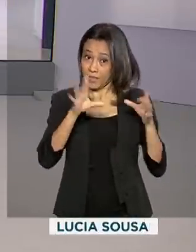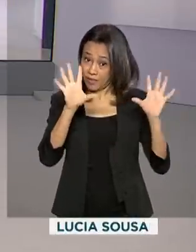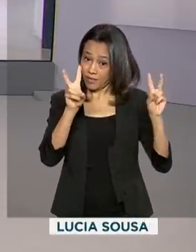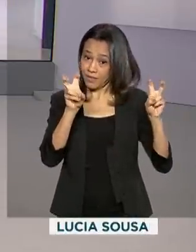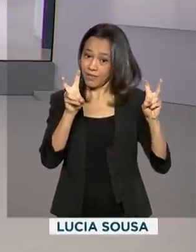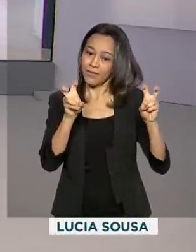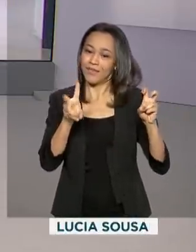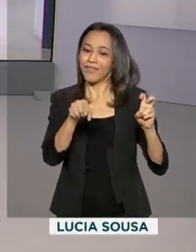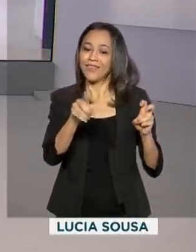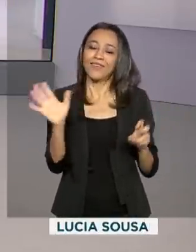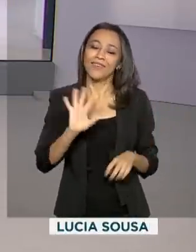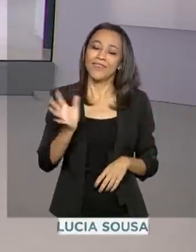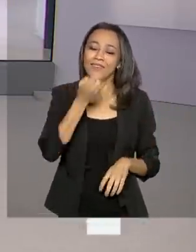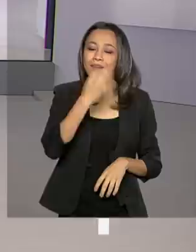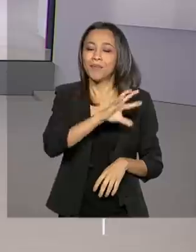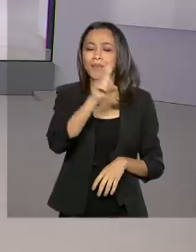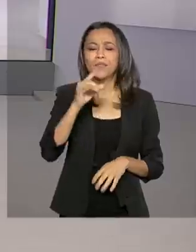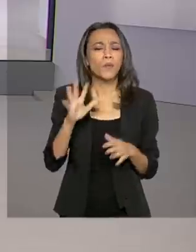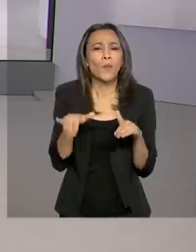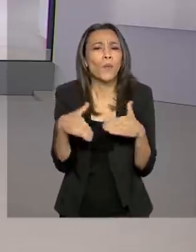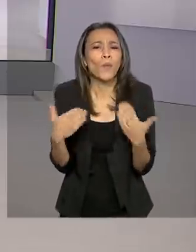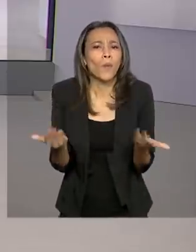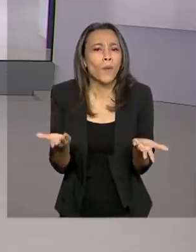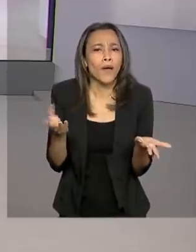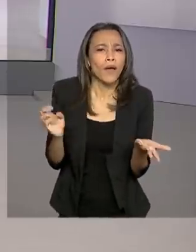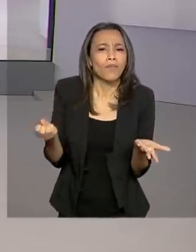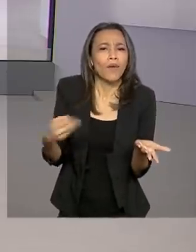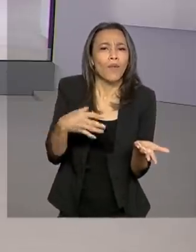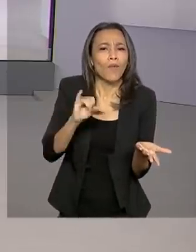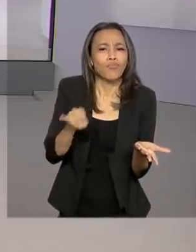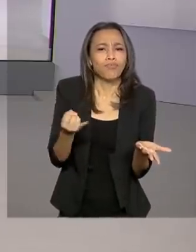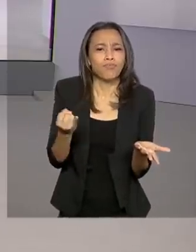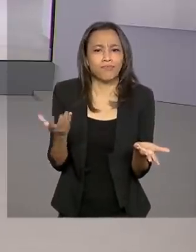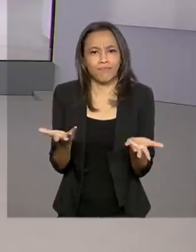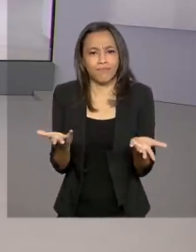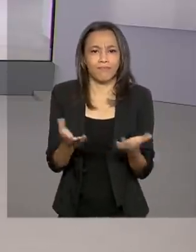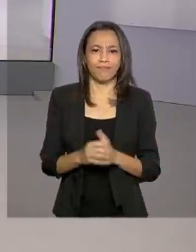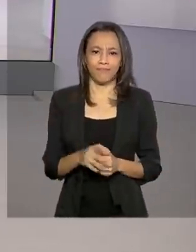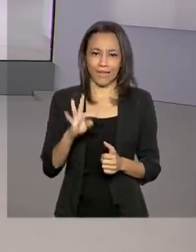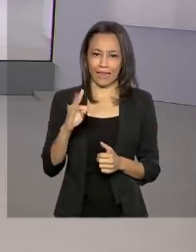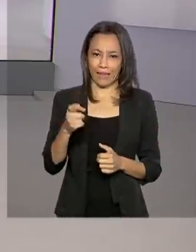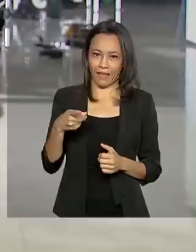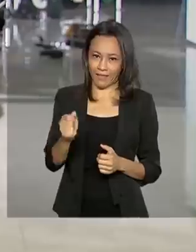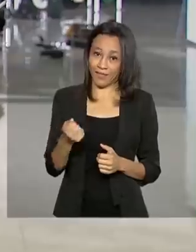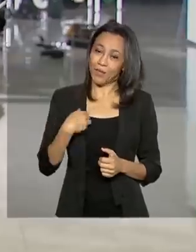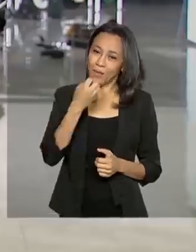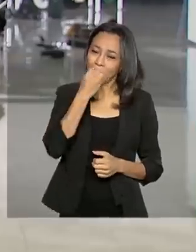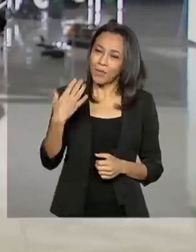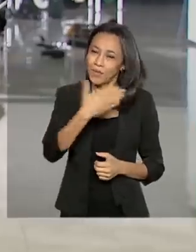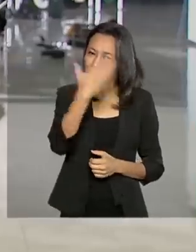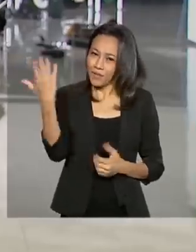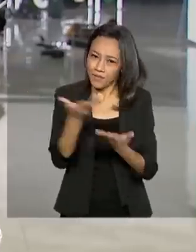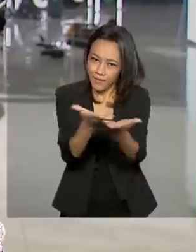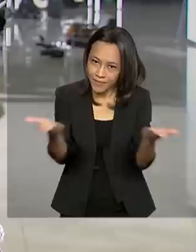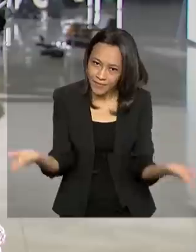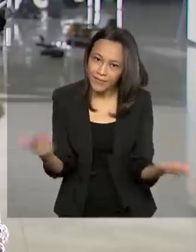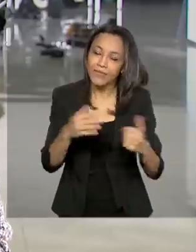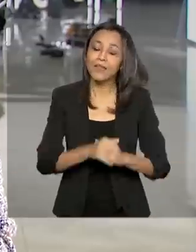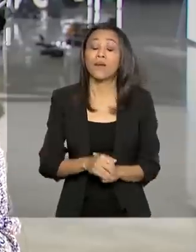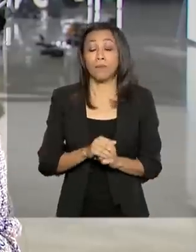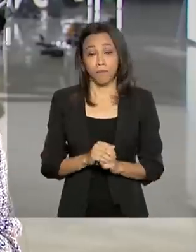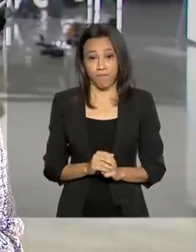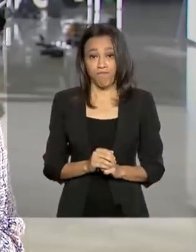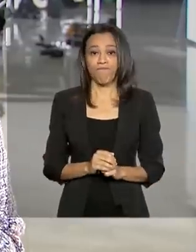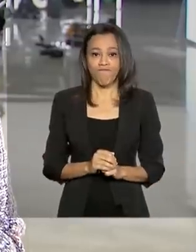Olá, Luciana, bom dia para você. Qual é a nova taxa? Oi, Carla, bom dia para você. Bom dia para você que acompanha a TV Brasil. Olha